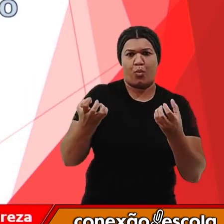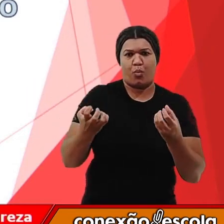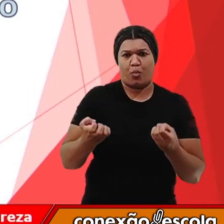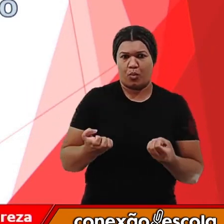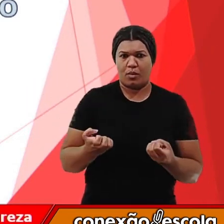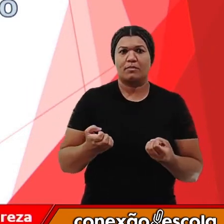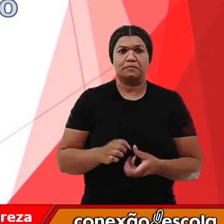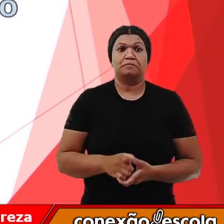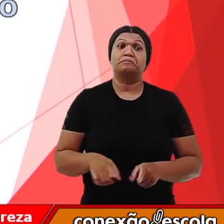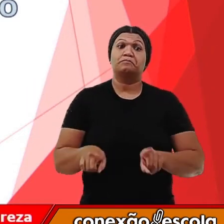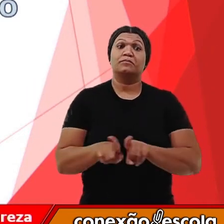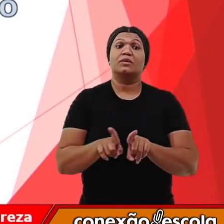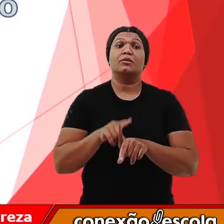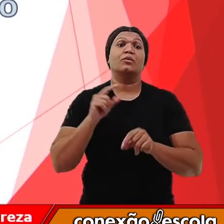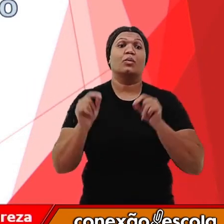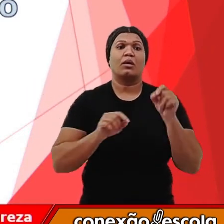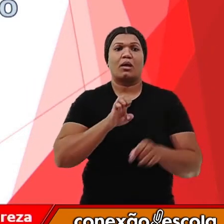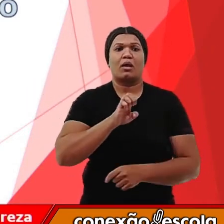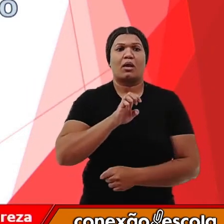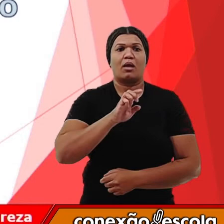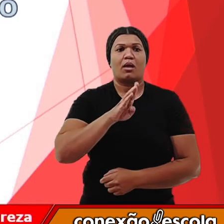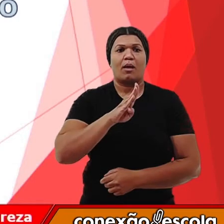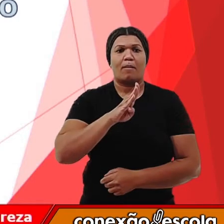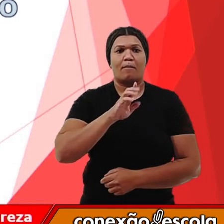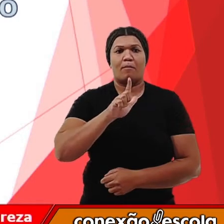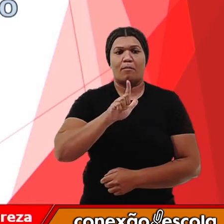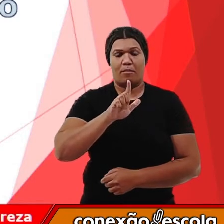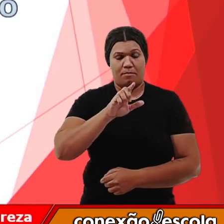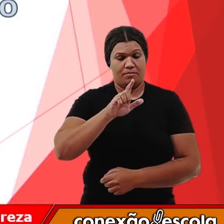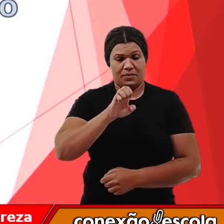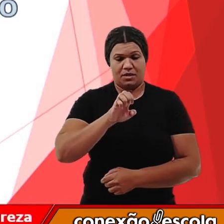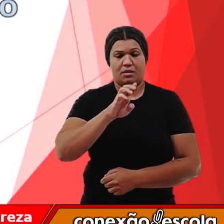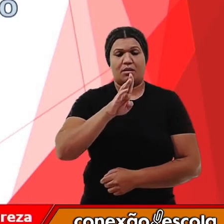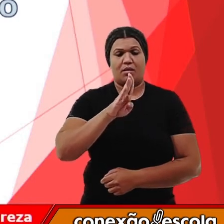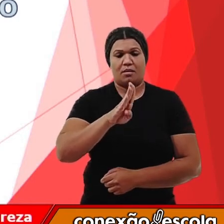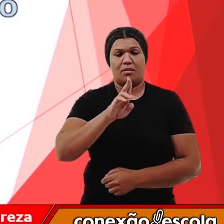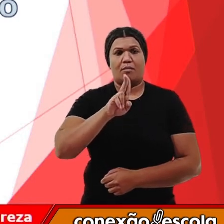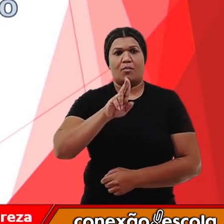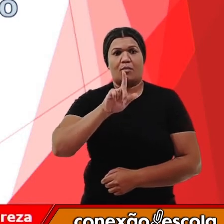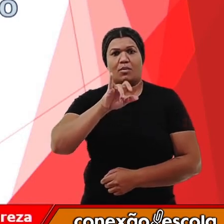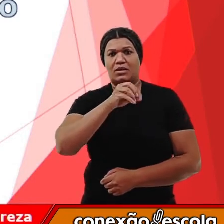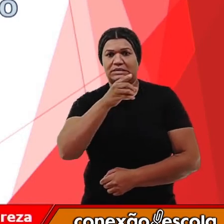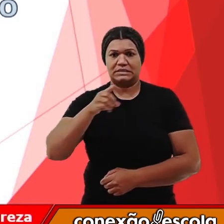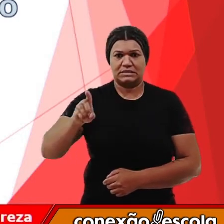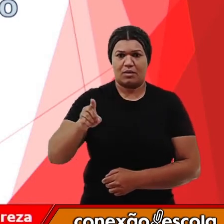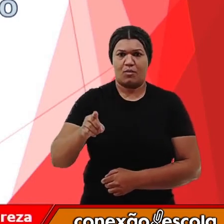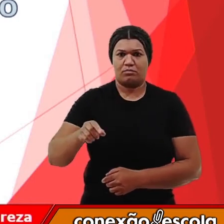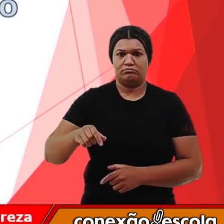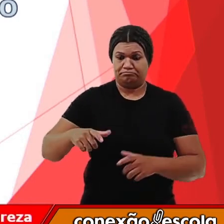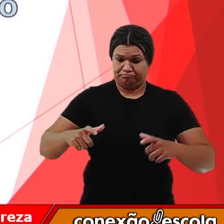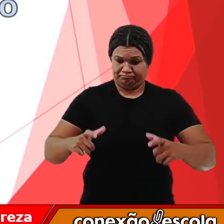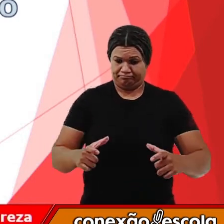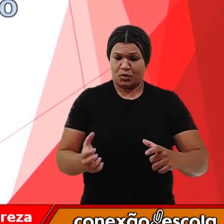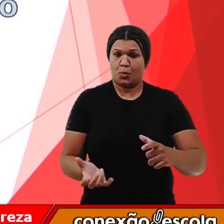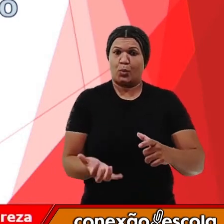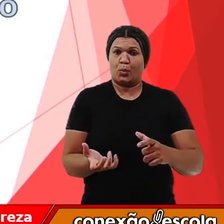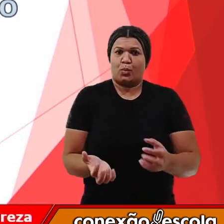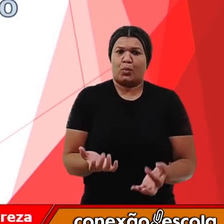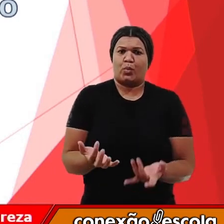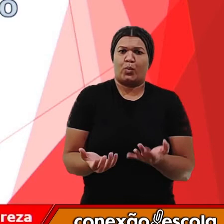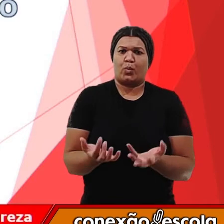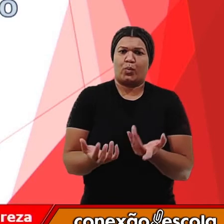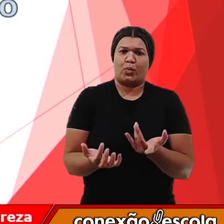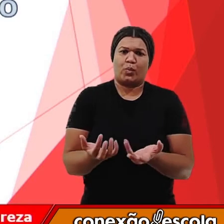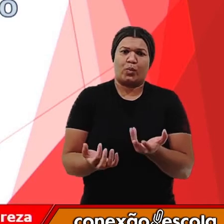do sol. E a ebulição, que é quando eu coloco uma panela lá no fogo e essa panela, a água começa a ferver e